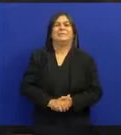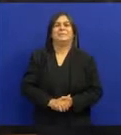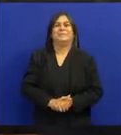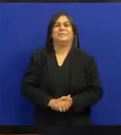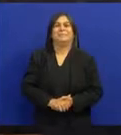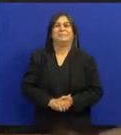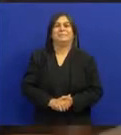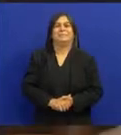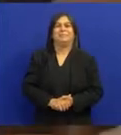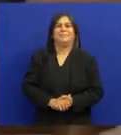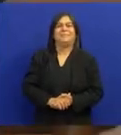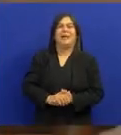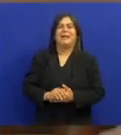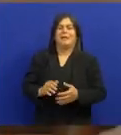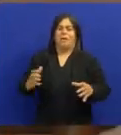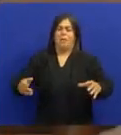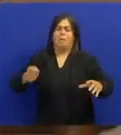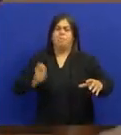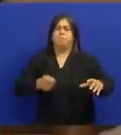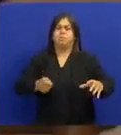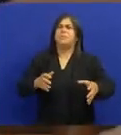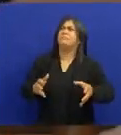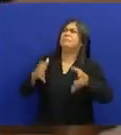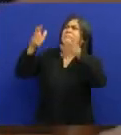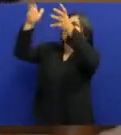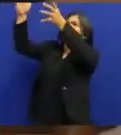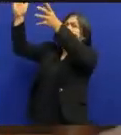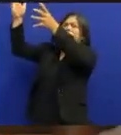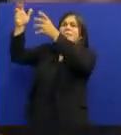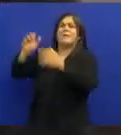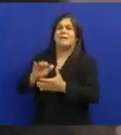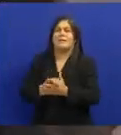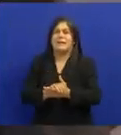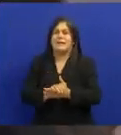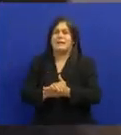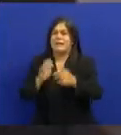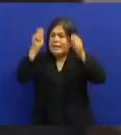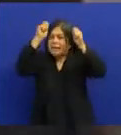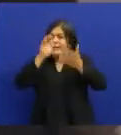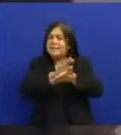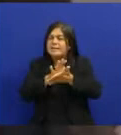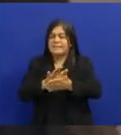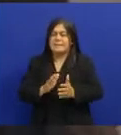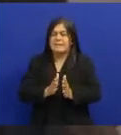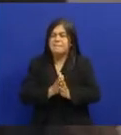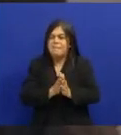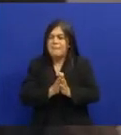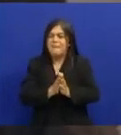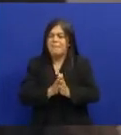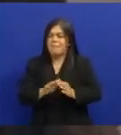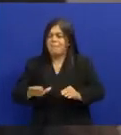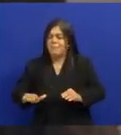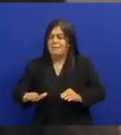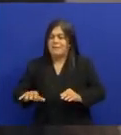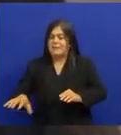Aí na casa dele Ficava o jabumba assim de cima Aí um dia Ele pegou um tamburete